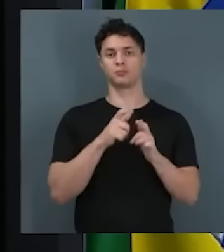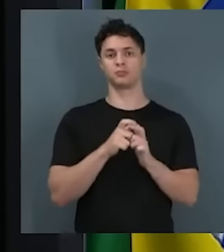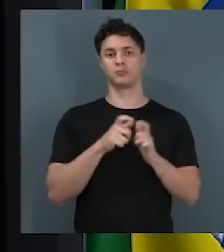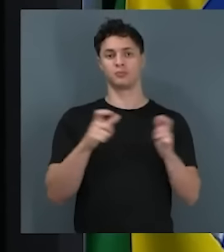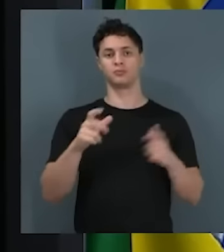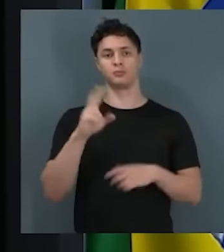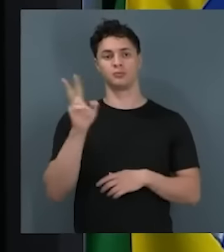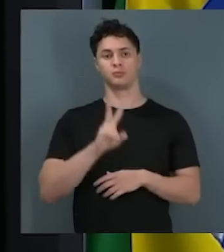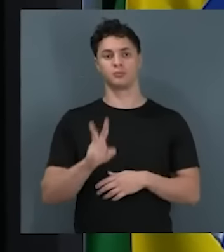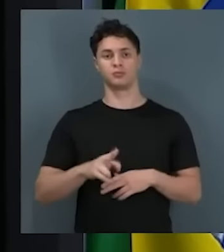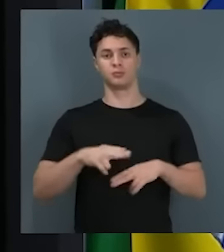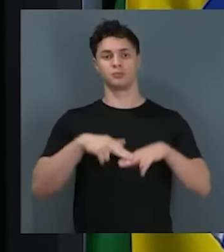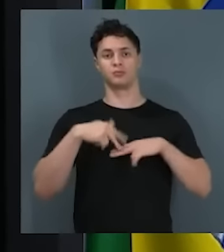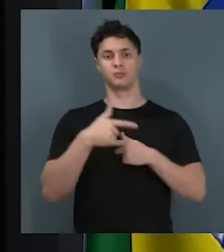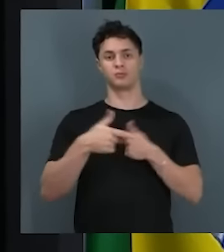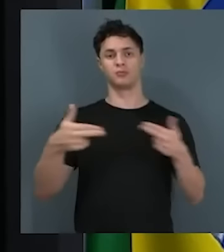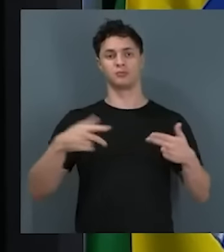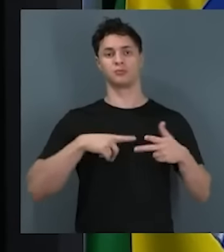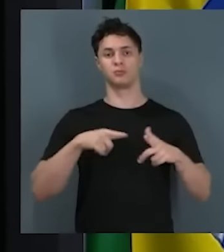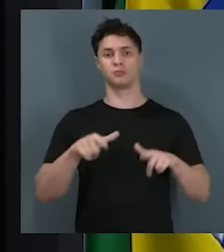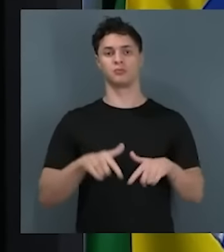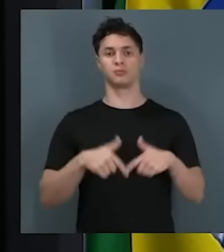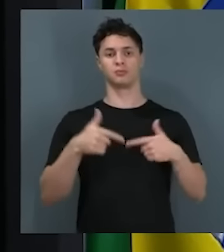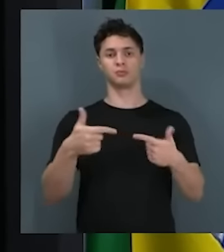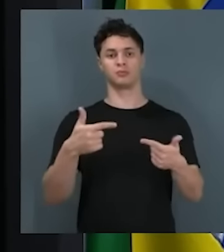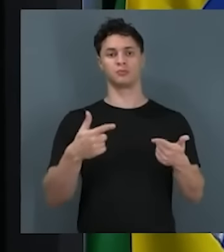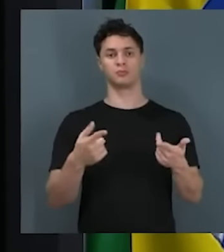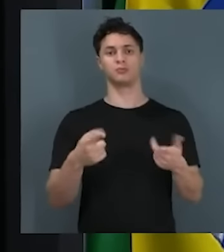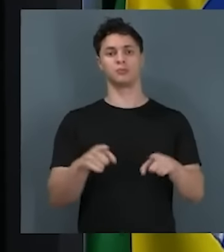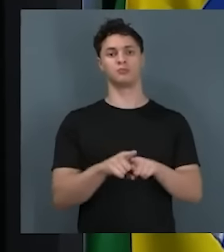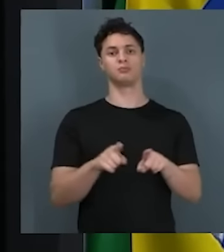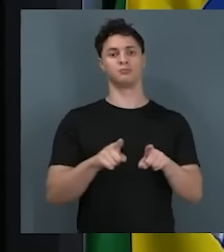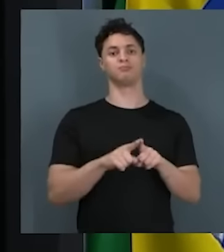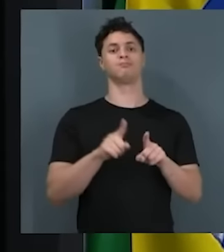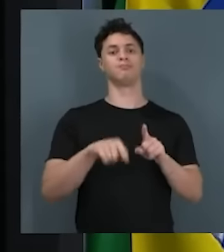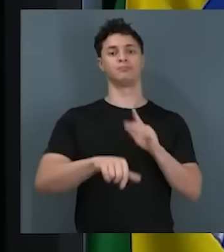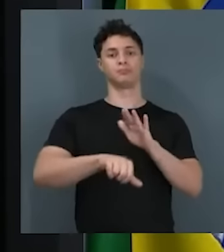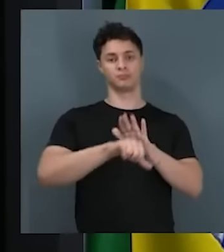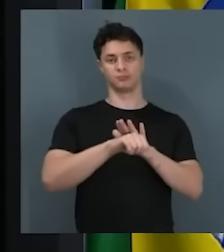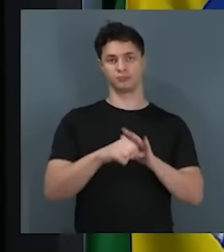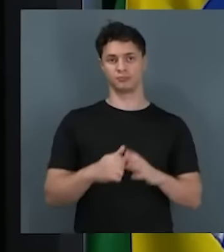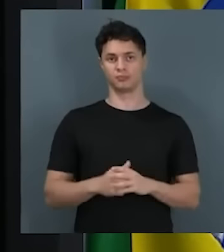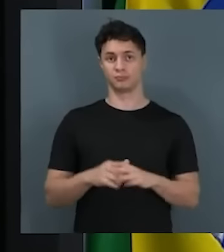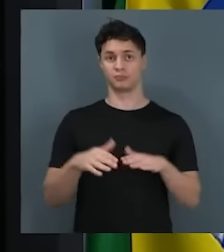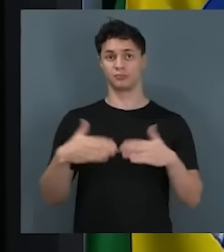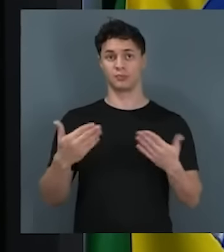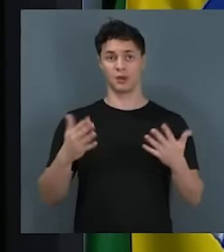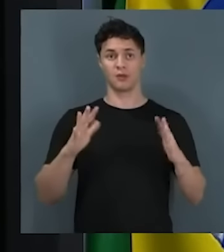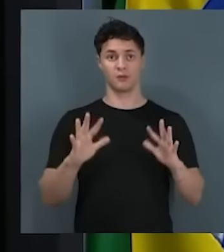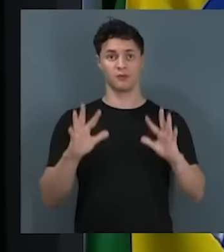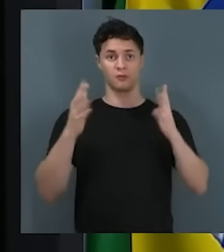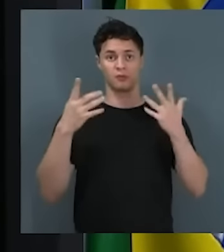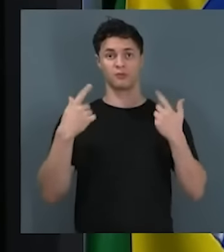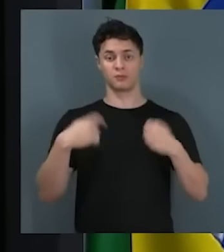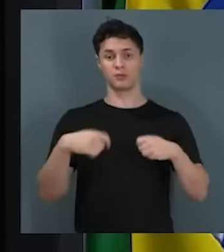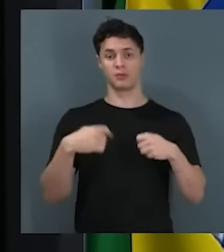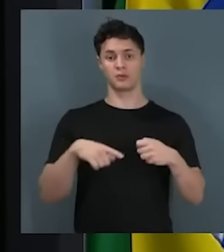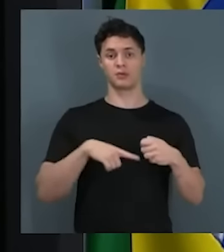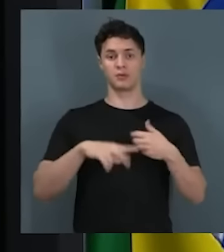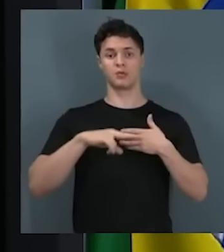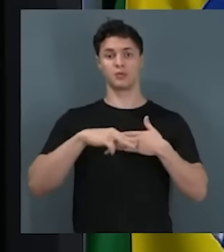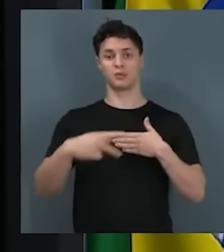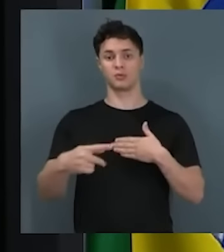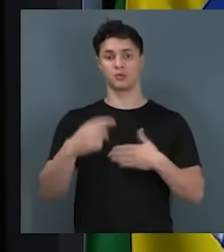casos, por atos imprudentes e, principalmente, criminosos. Tais eventos têm tido consequências